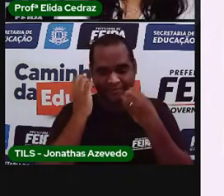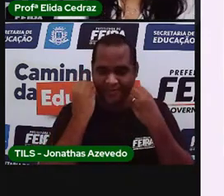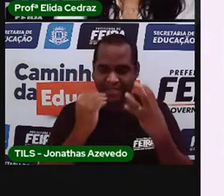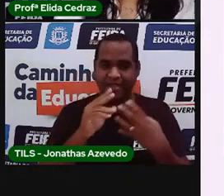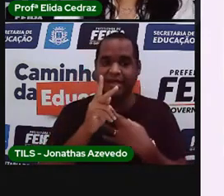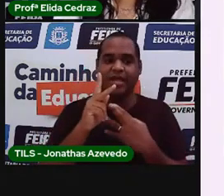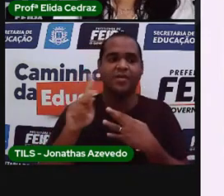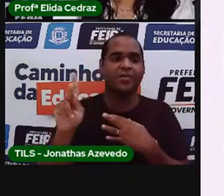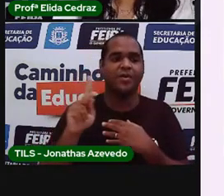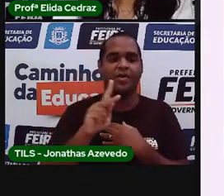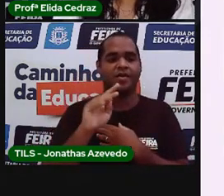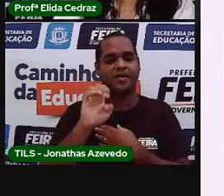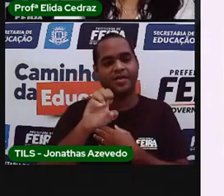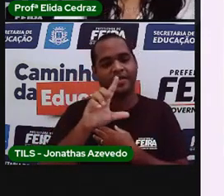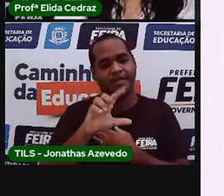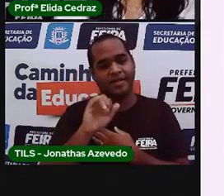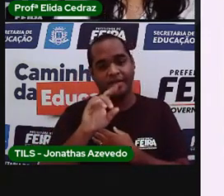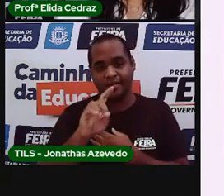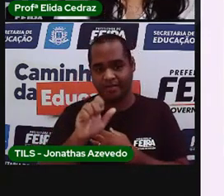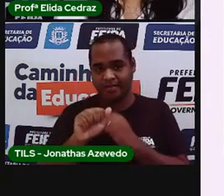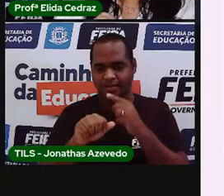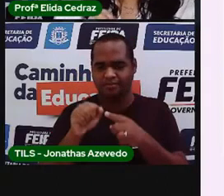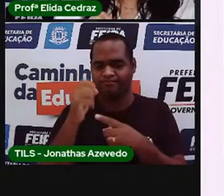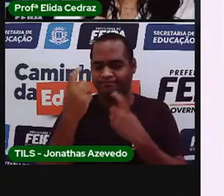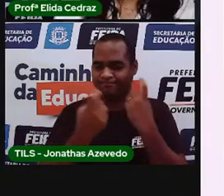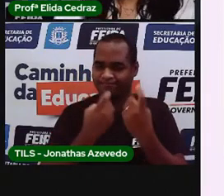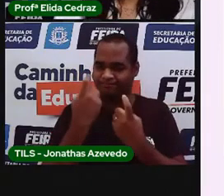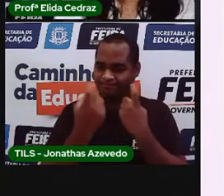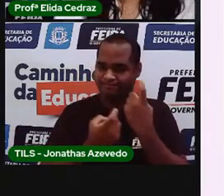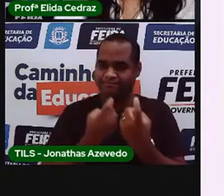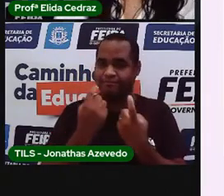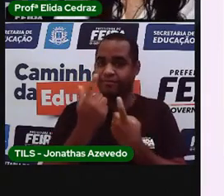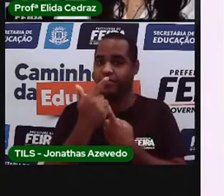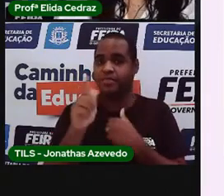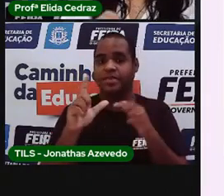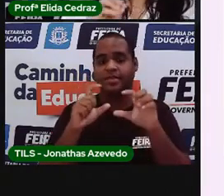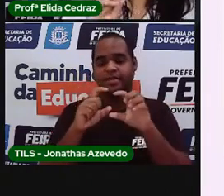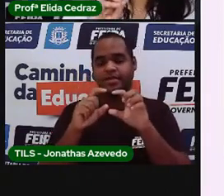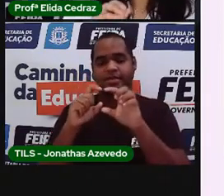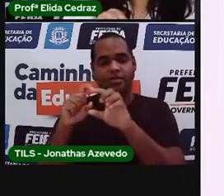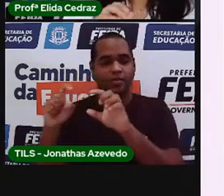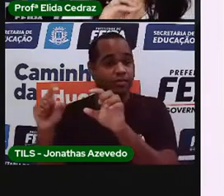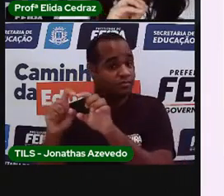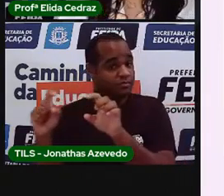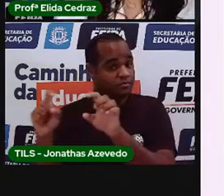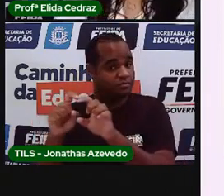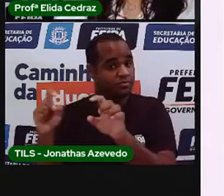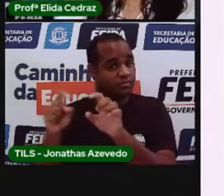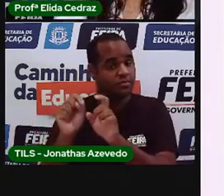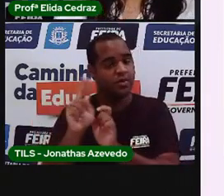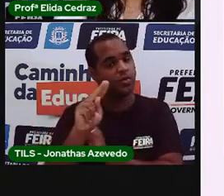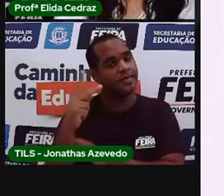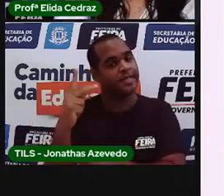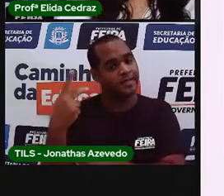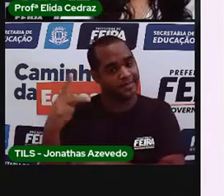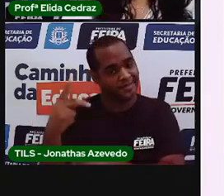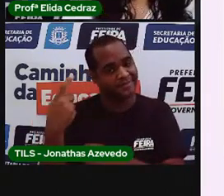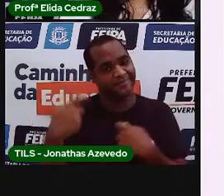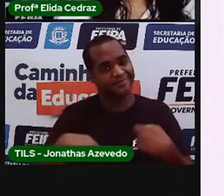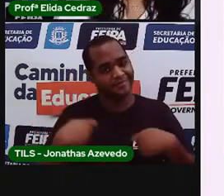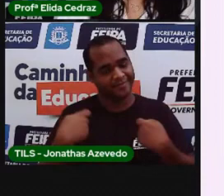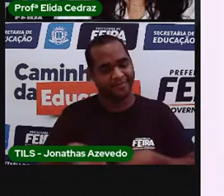a Proélida teve a preocupação de colocar ao lado o nome da autora